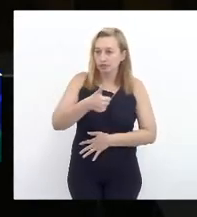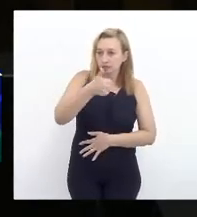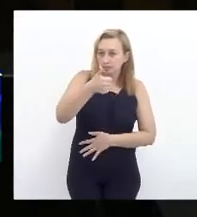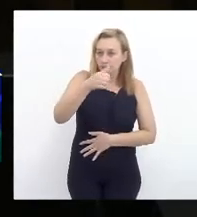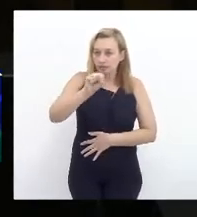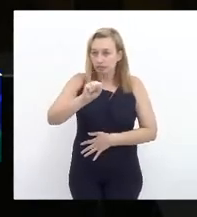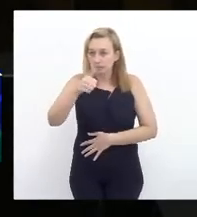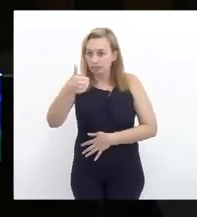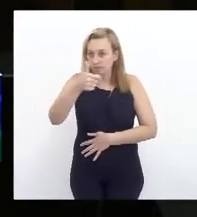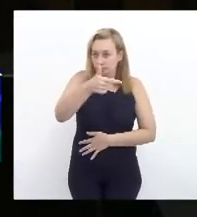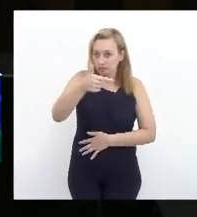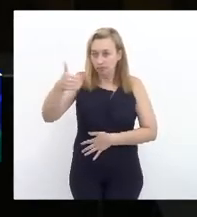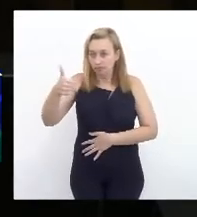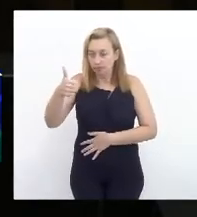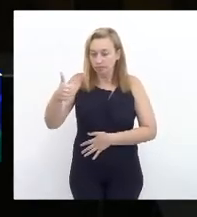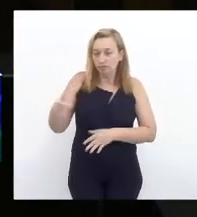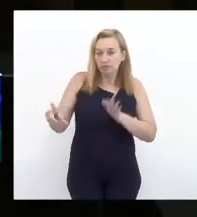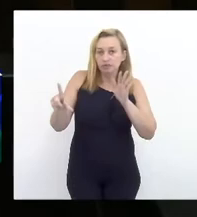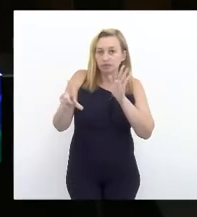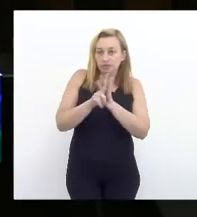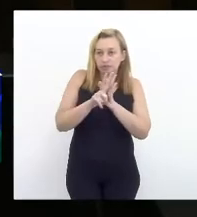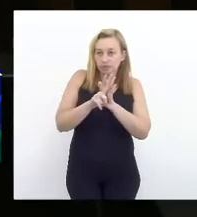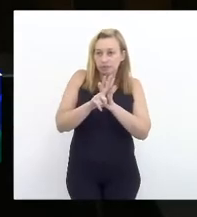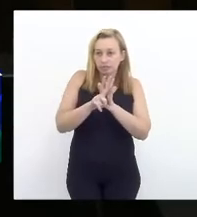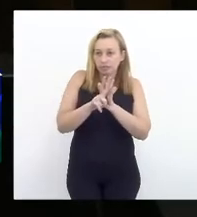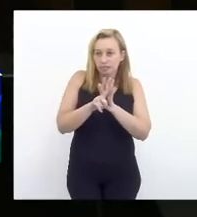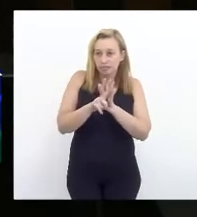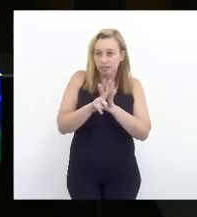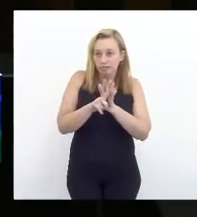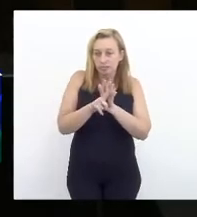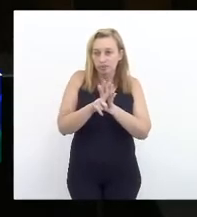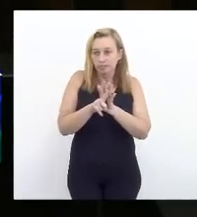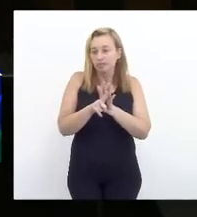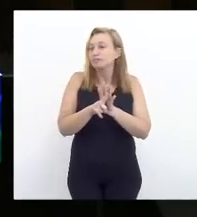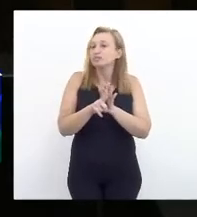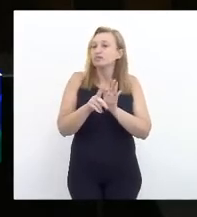21, que é a lei que prevê exceções ao plano.